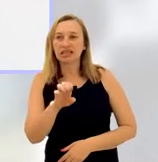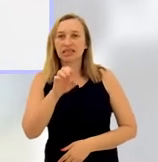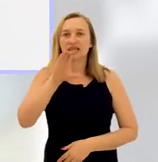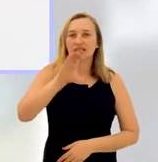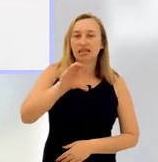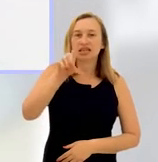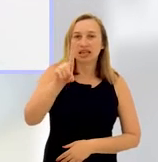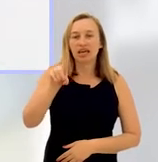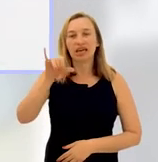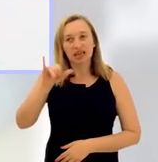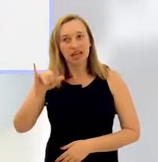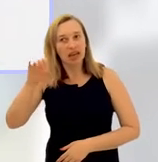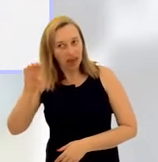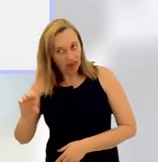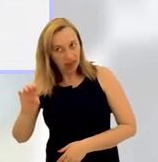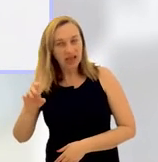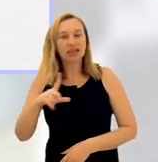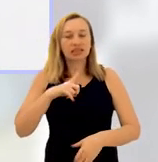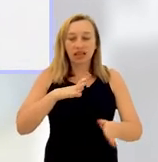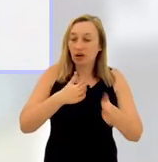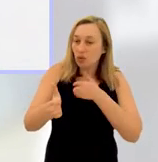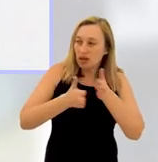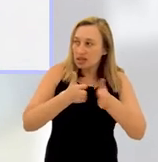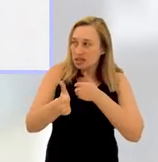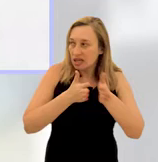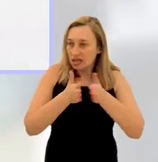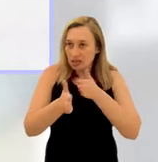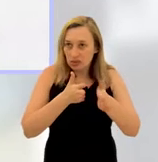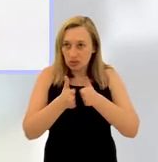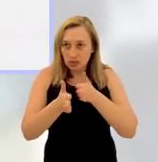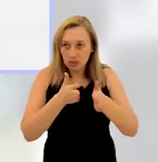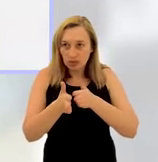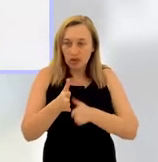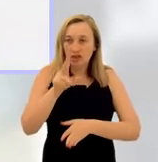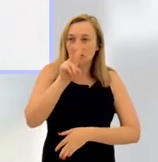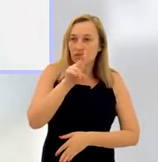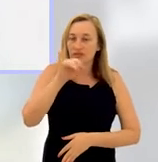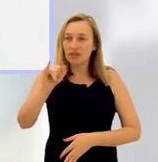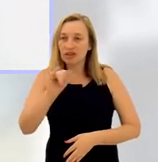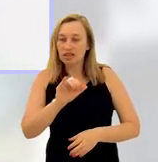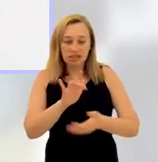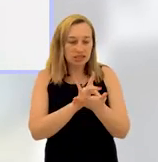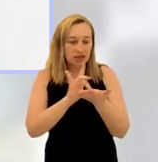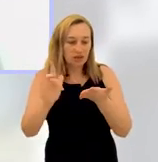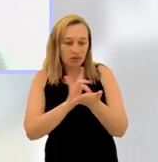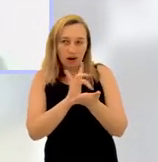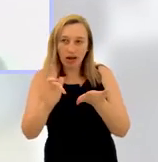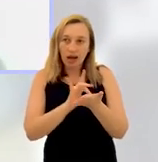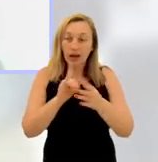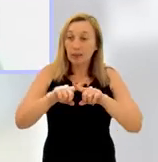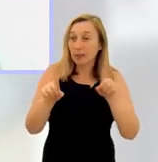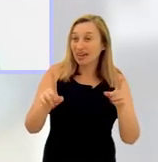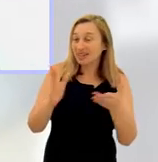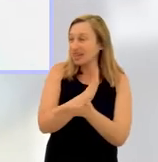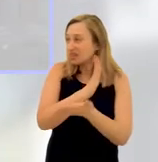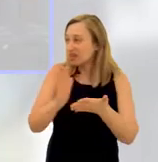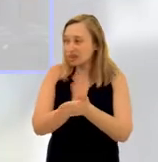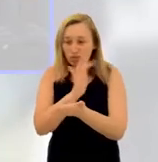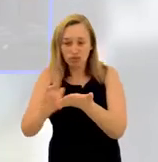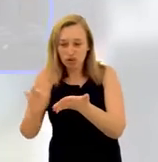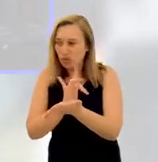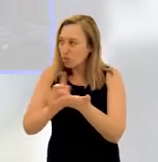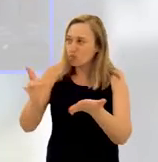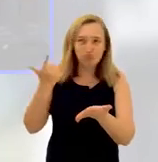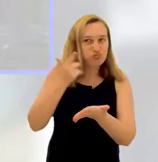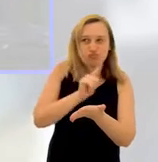C, D e E, ela tem um acesso para a internet via celular, mas com celulares que muitas